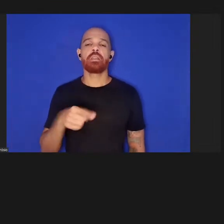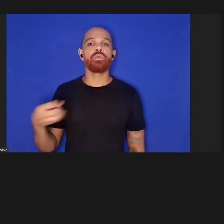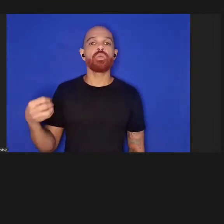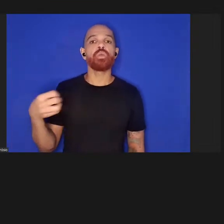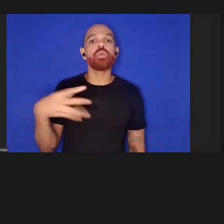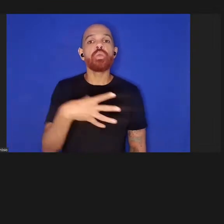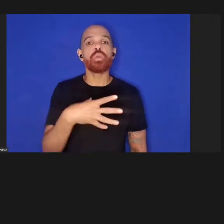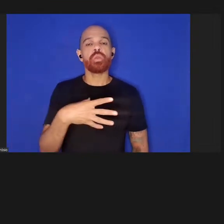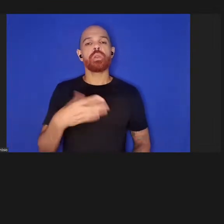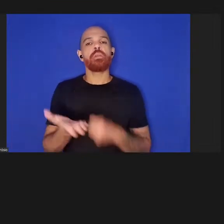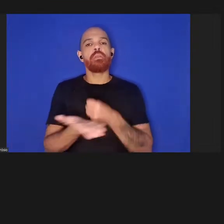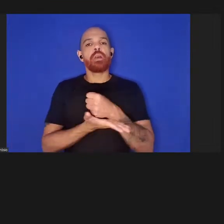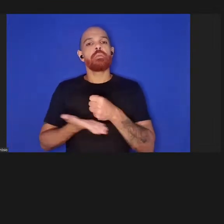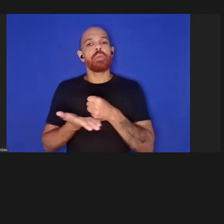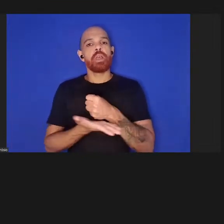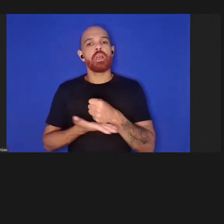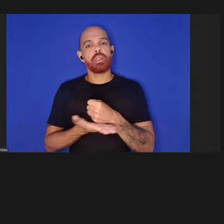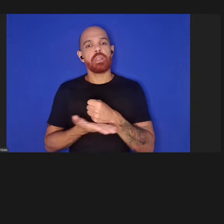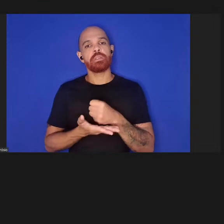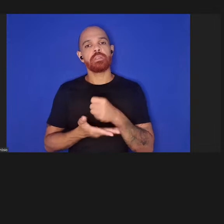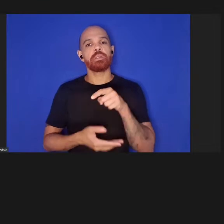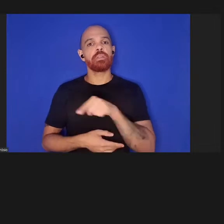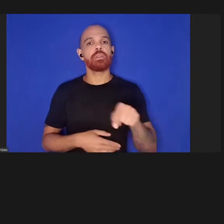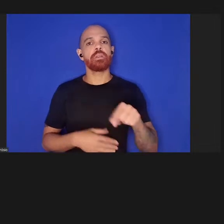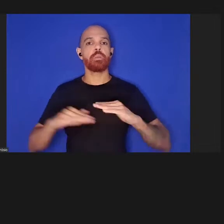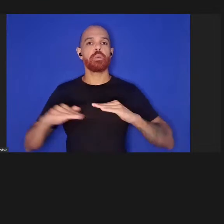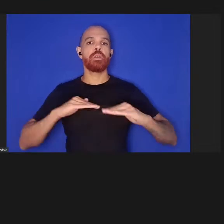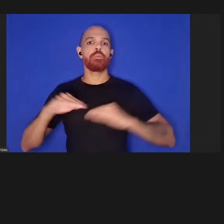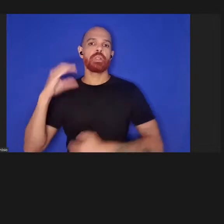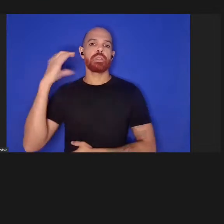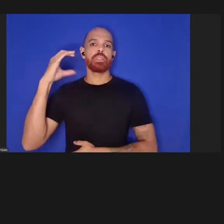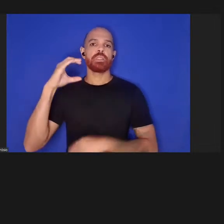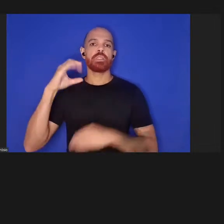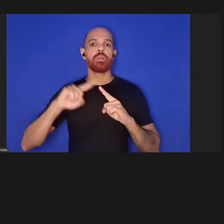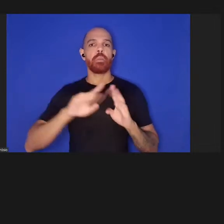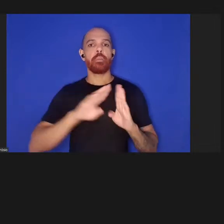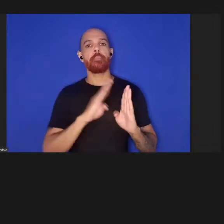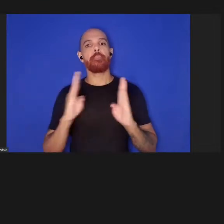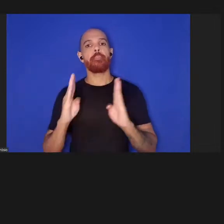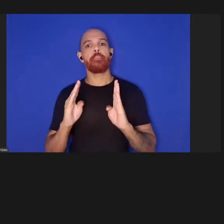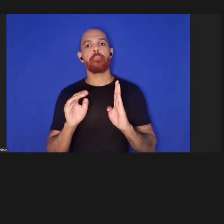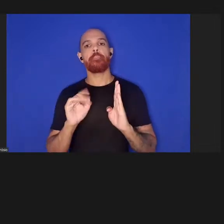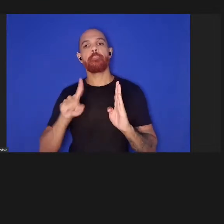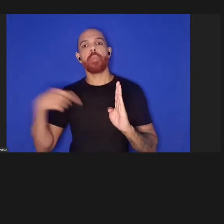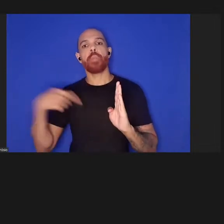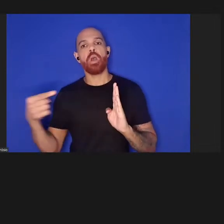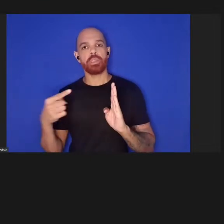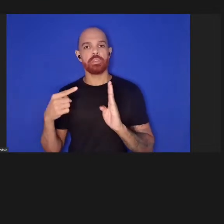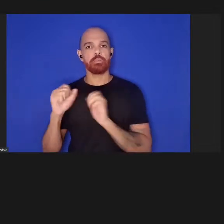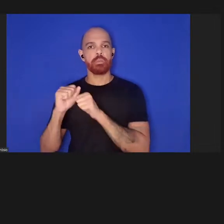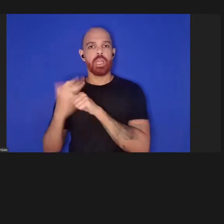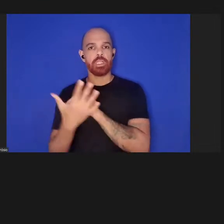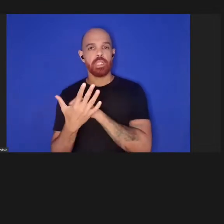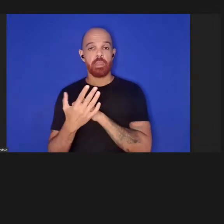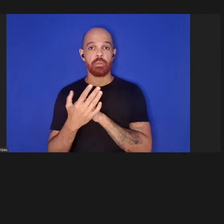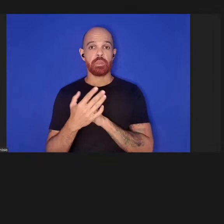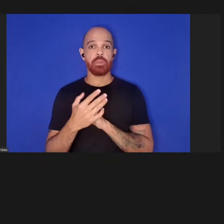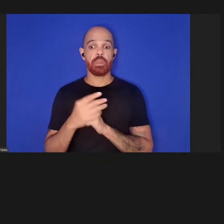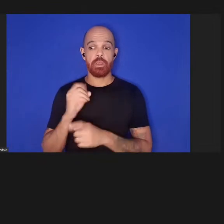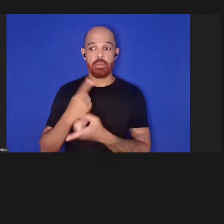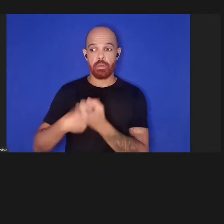uma nova base para o movimento científico pós-pandêmico. Para essa transição ser bem-sucedida, haverá